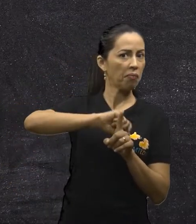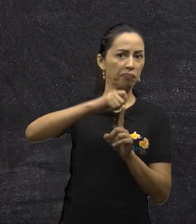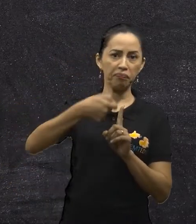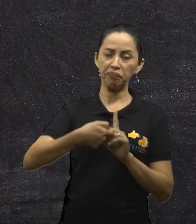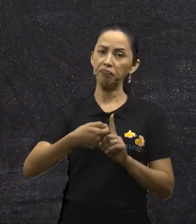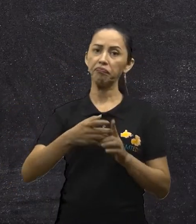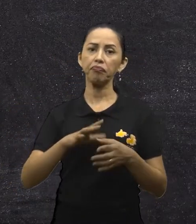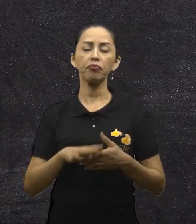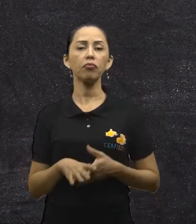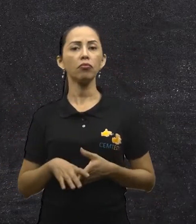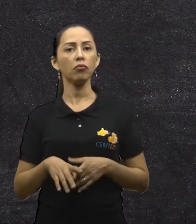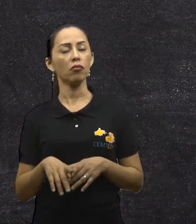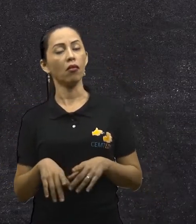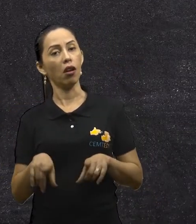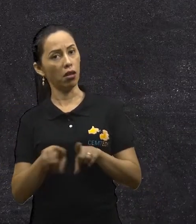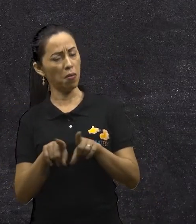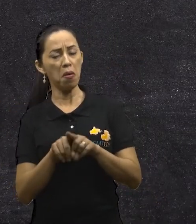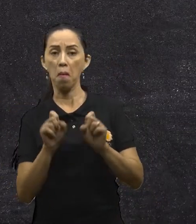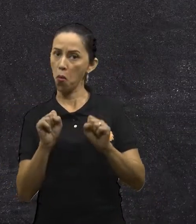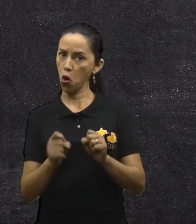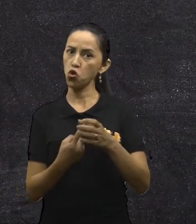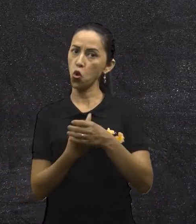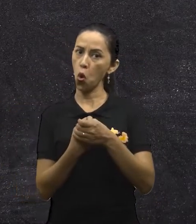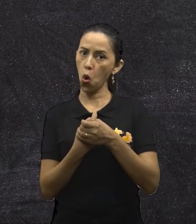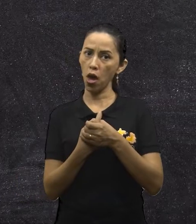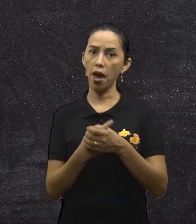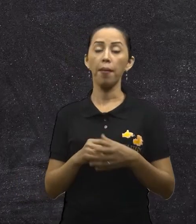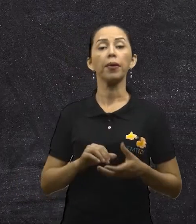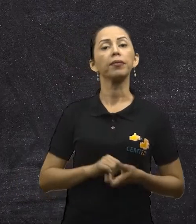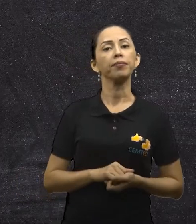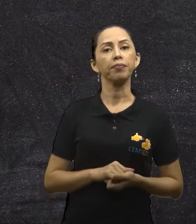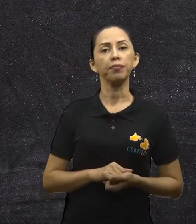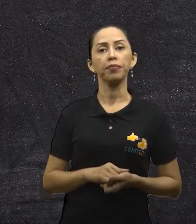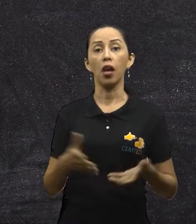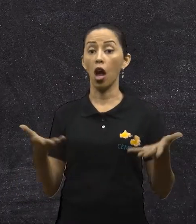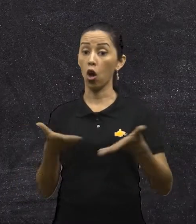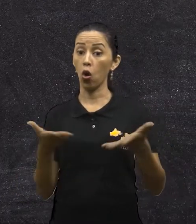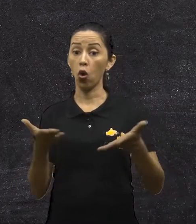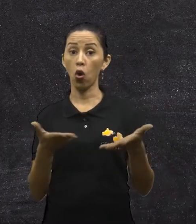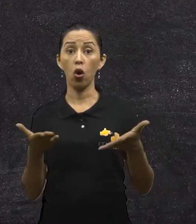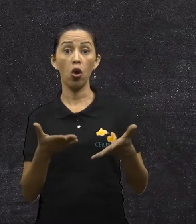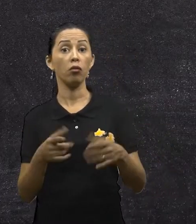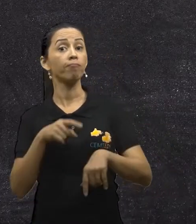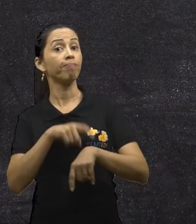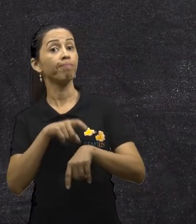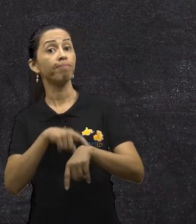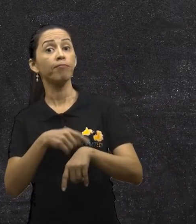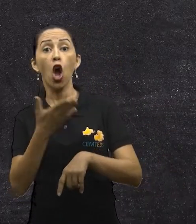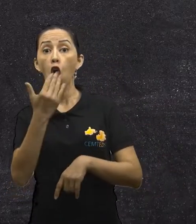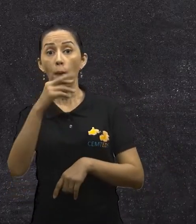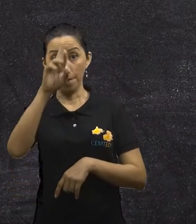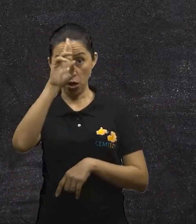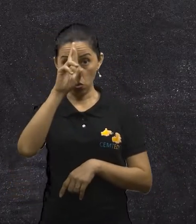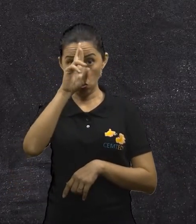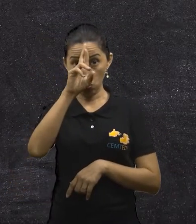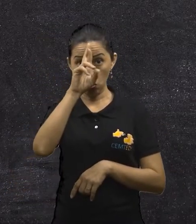Já de almoço? De almoço, nós podemos colocar um arroz com jambu, um peixe assado,